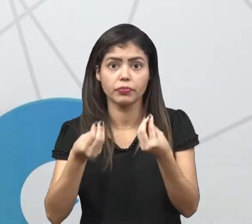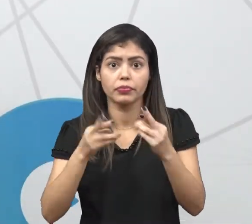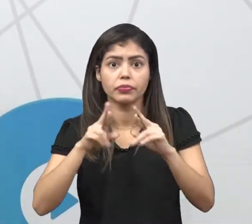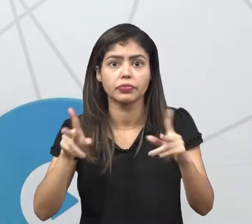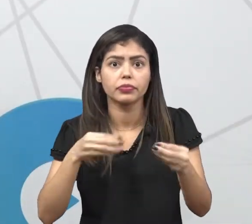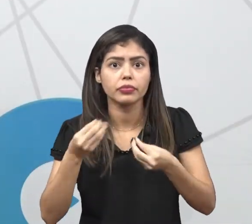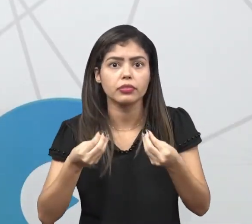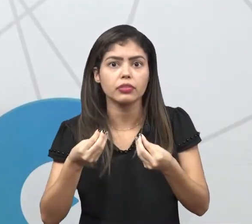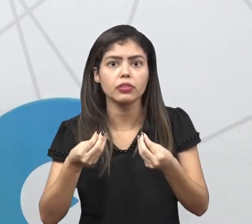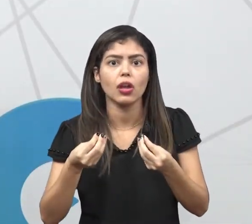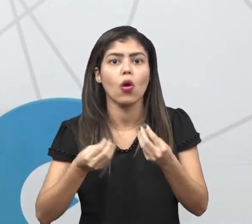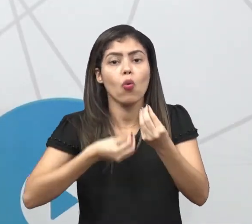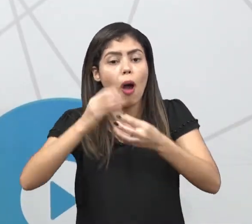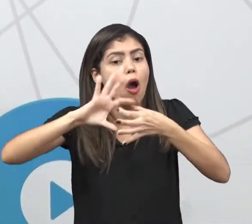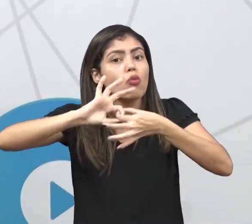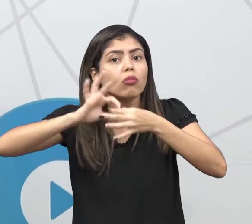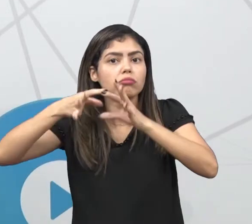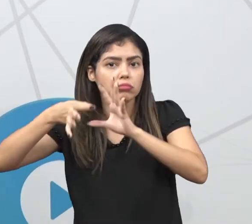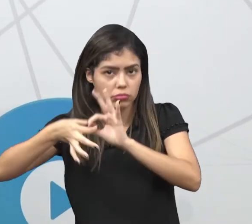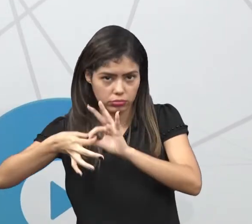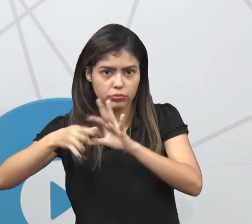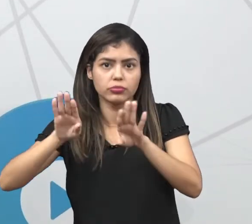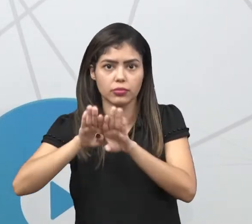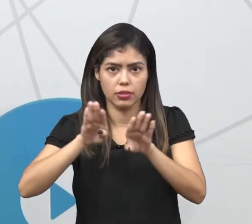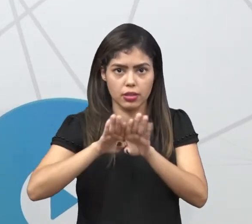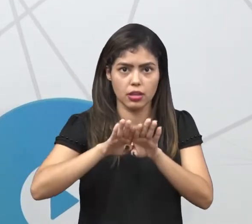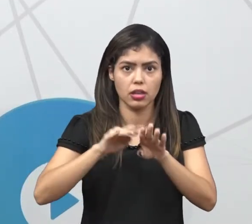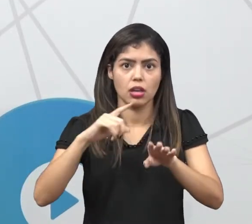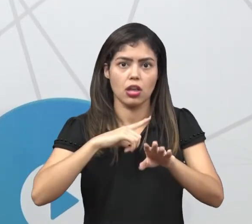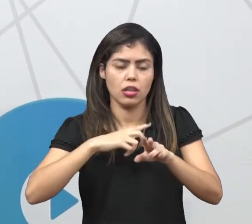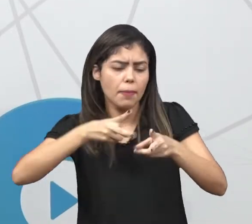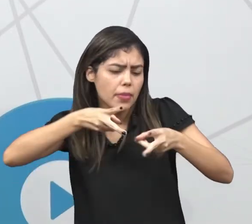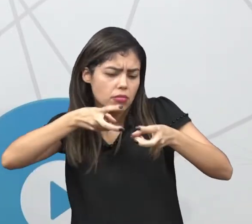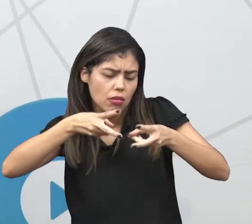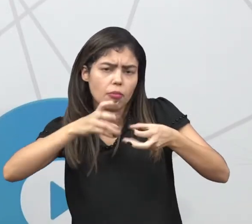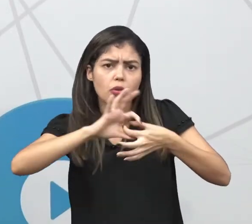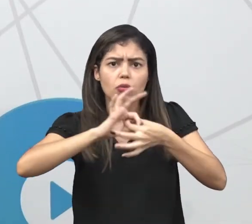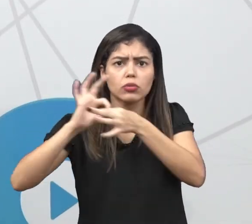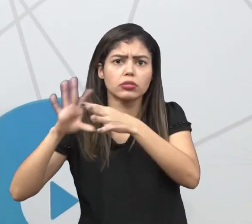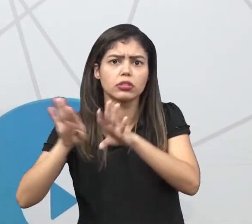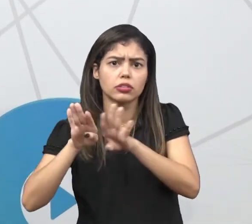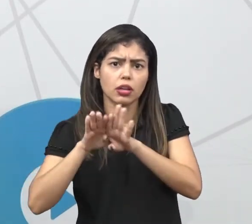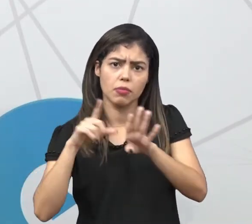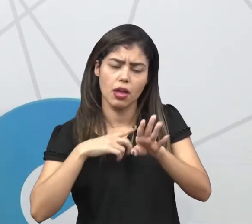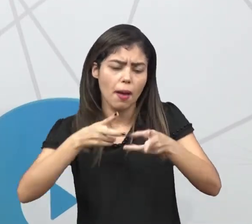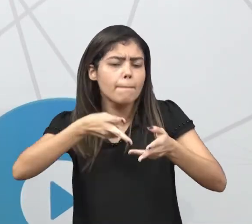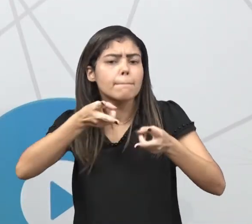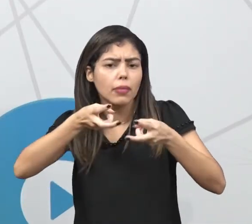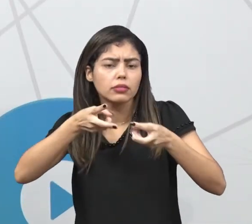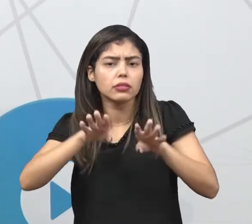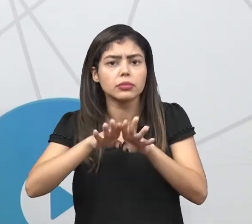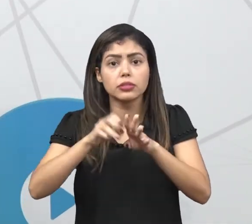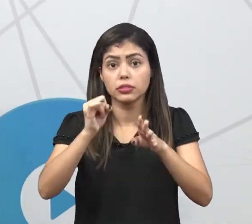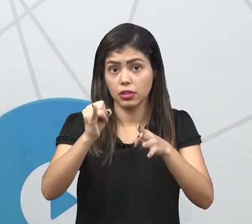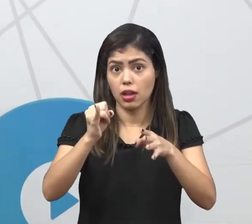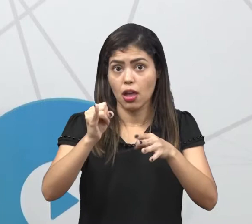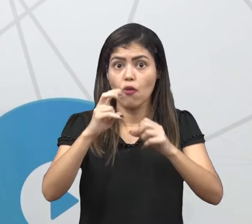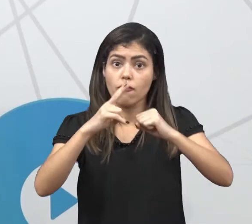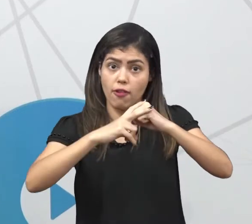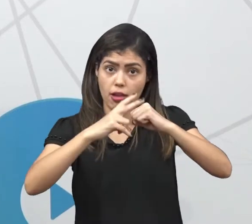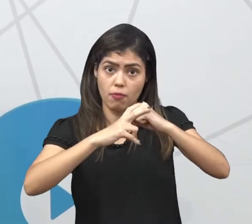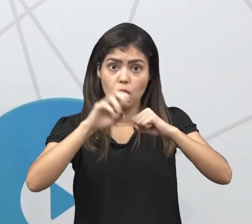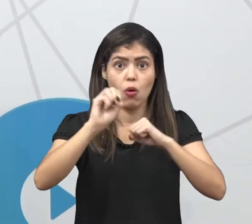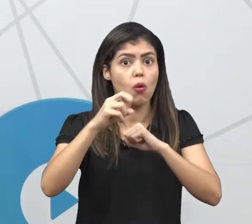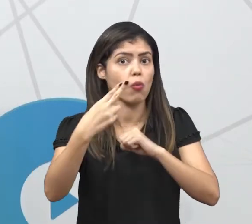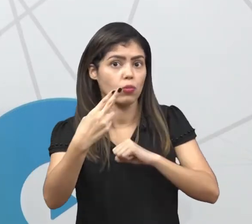diferenciadas pelo próprio contexto. Portanto, quando a gente enxerga no contexto, a gente já consegue perceber se trata do verbo ou, de repente,